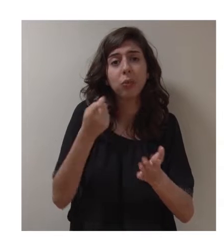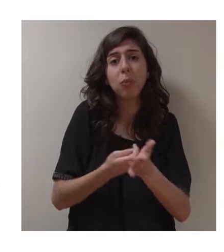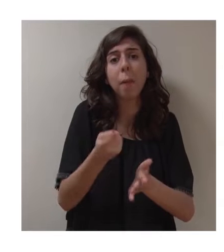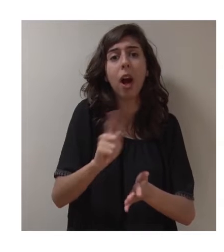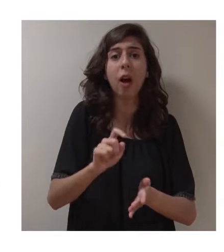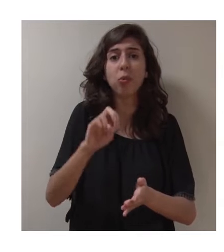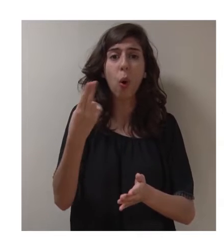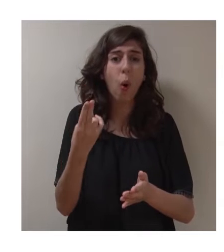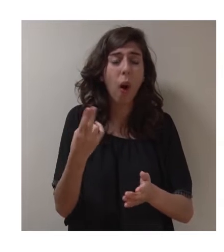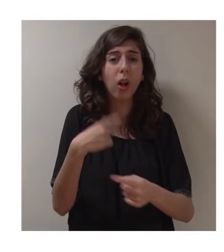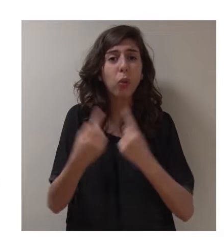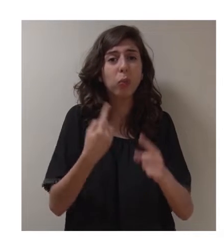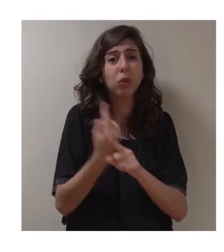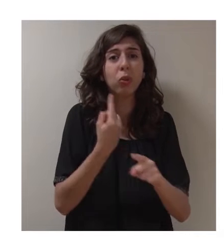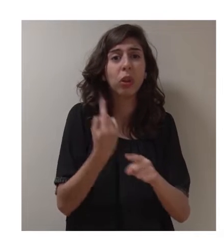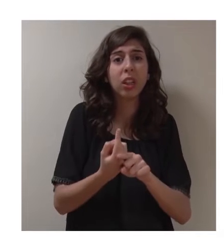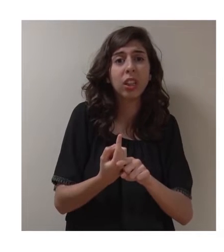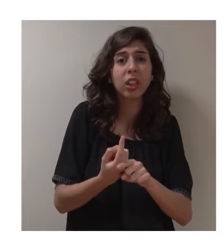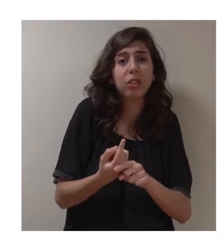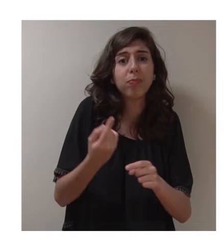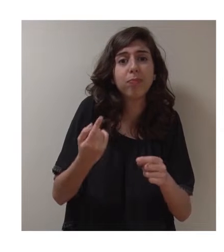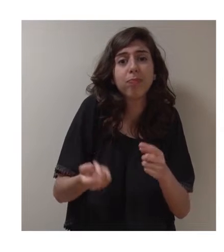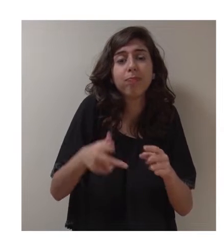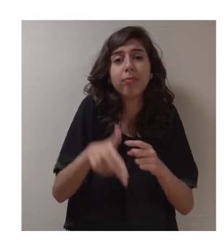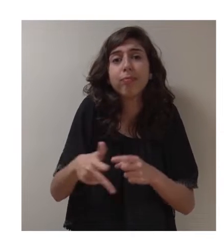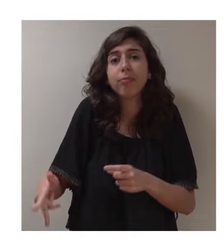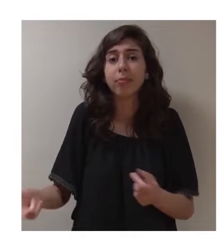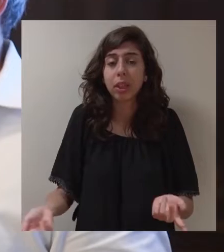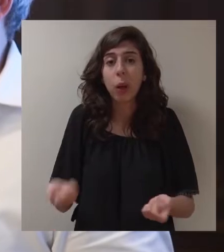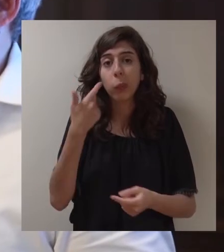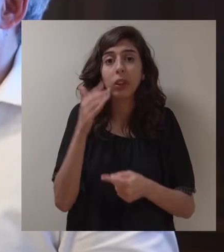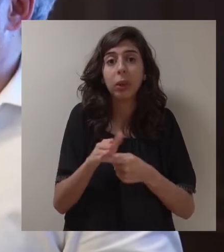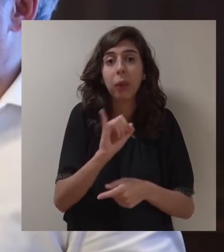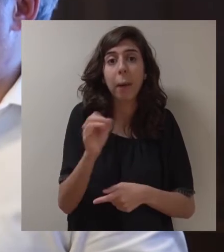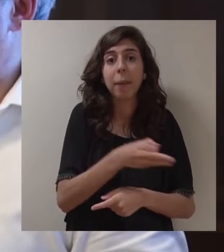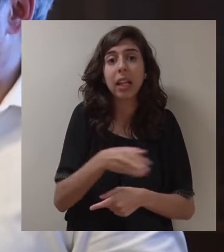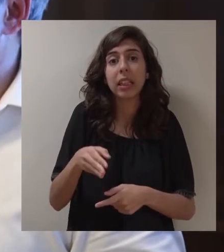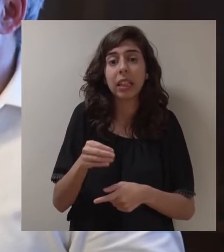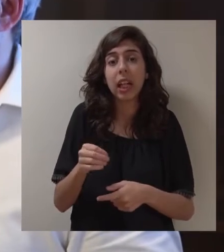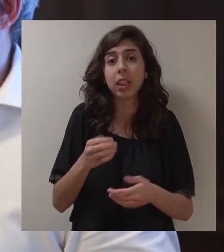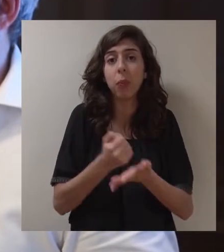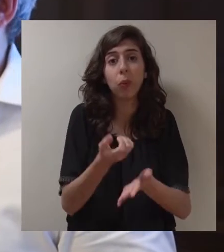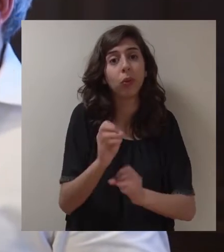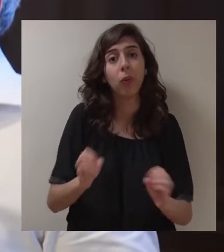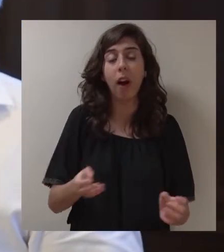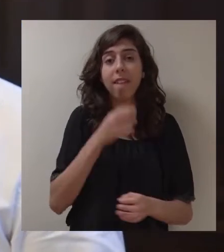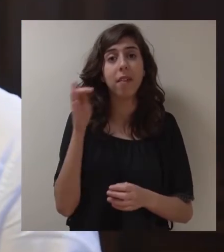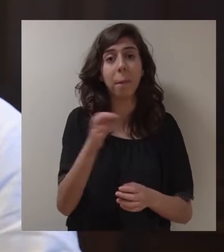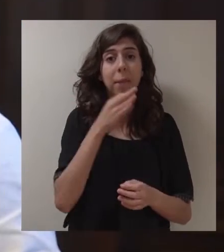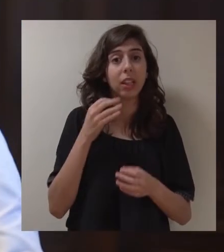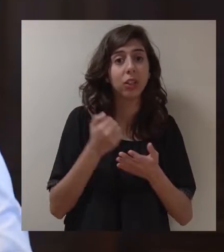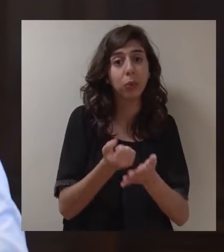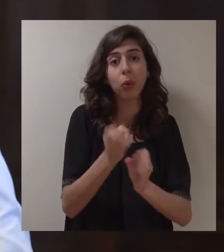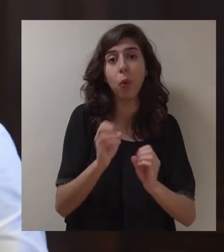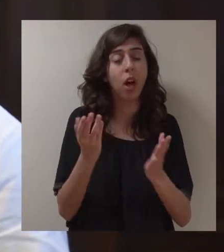não pagámos ou quando cortámos as coisas fundamentais. Quando cortámos as nossas IPSS, quando cortámos